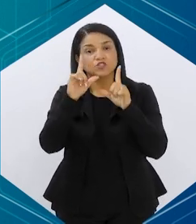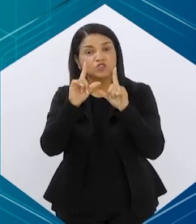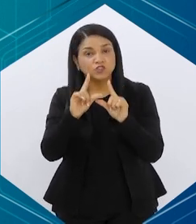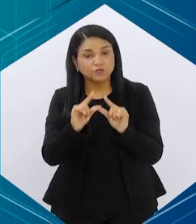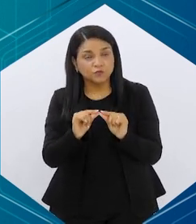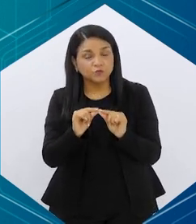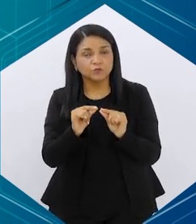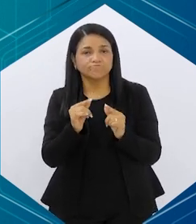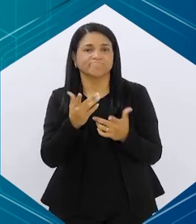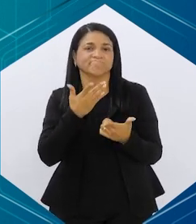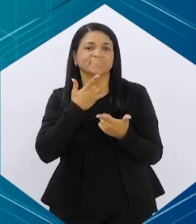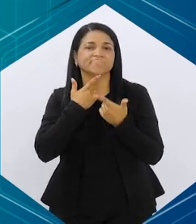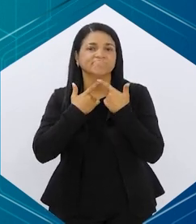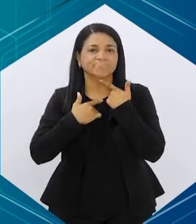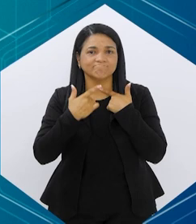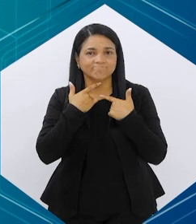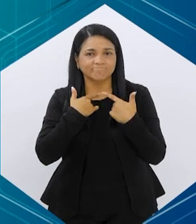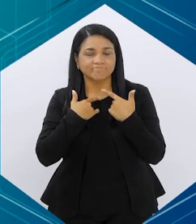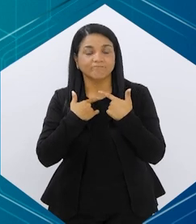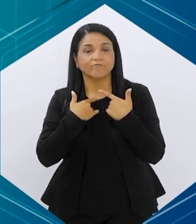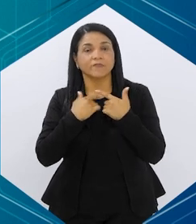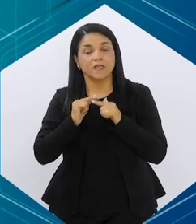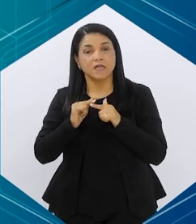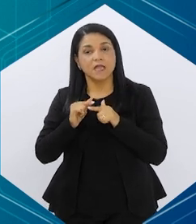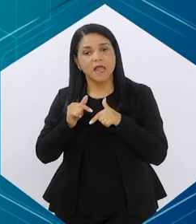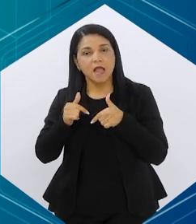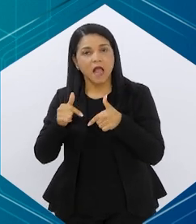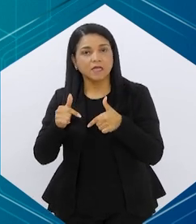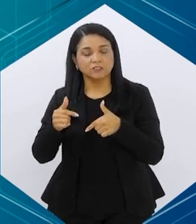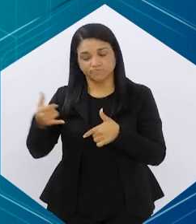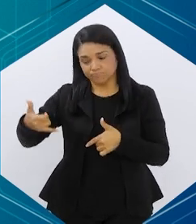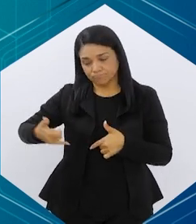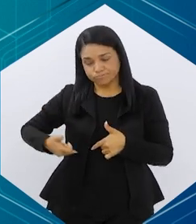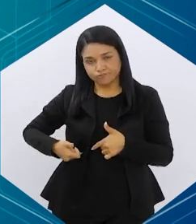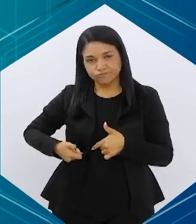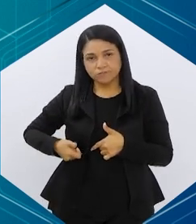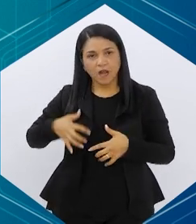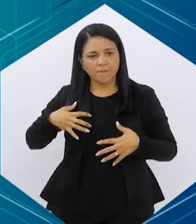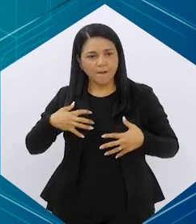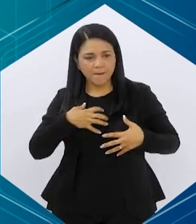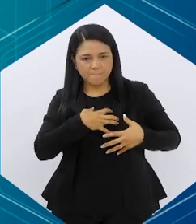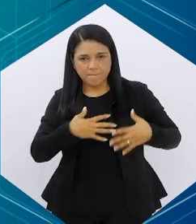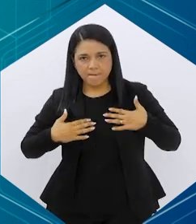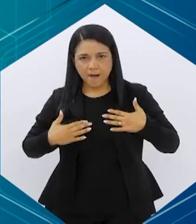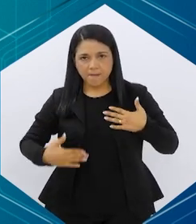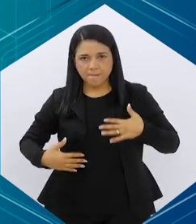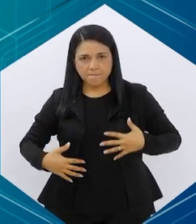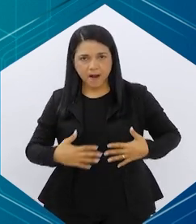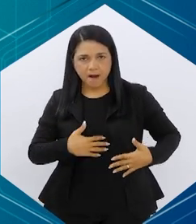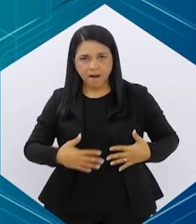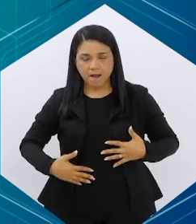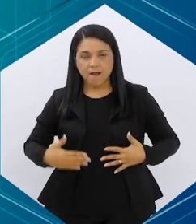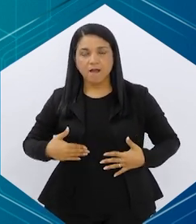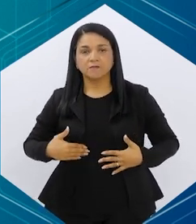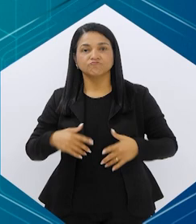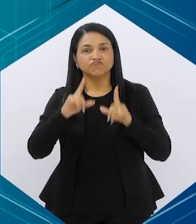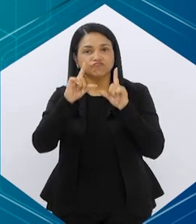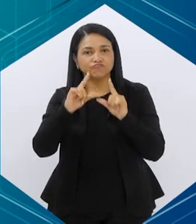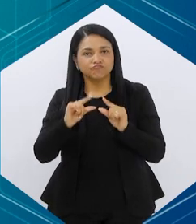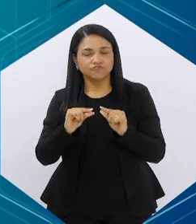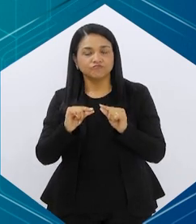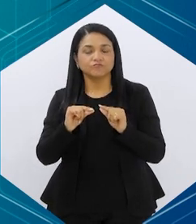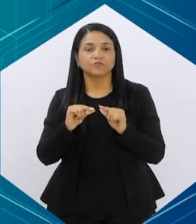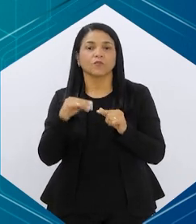ele também diminui um pouco. Então, ele age em diversos locais, favorecendo a menor ingesta